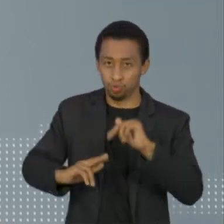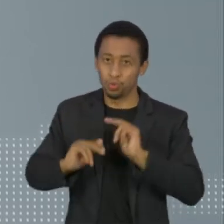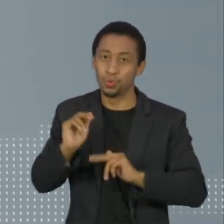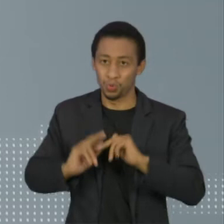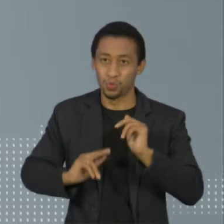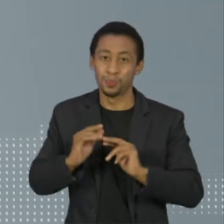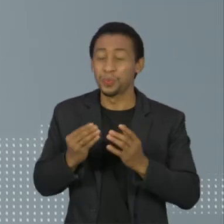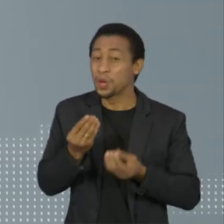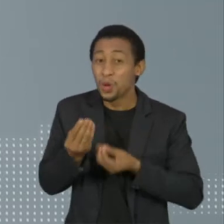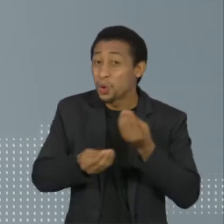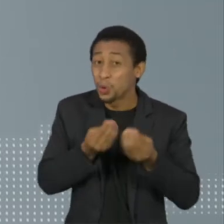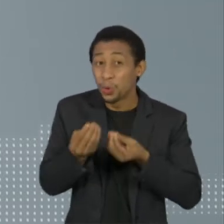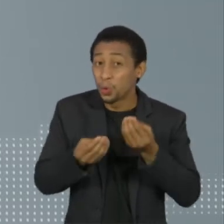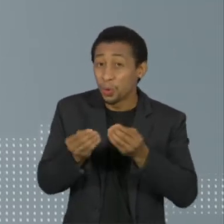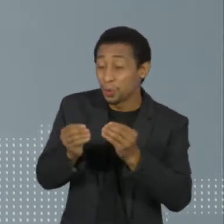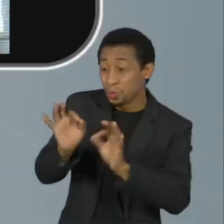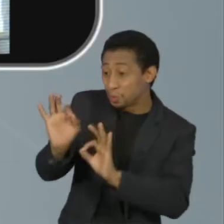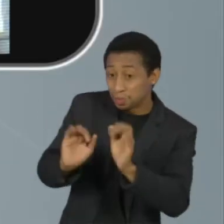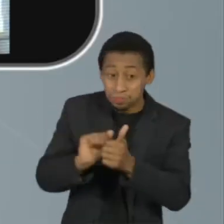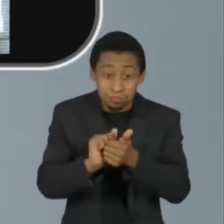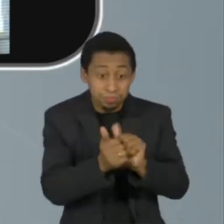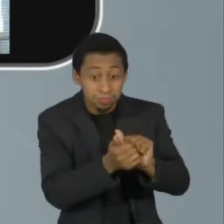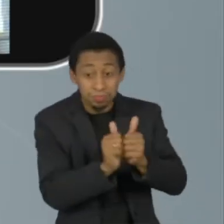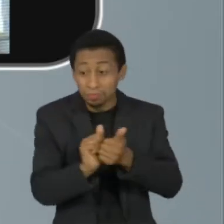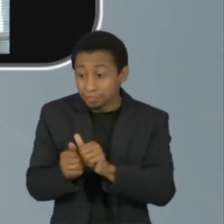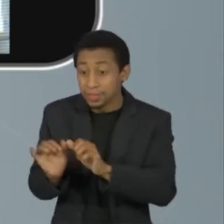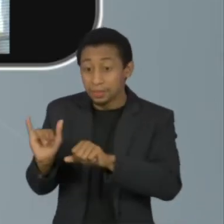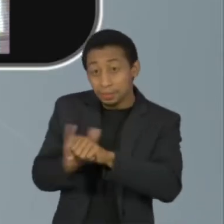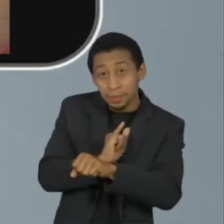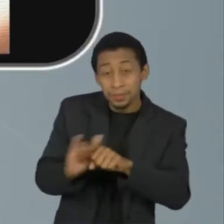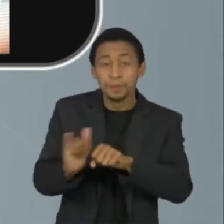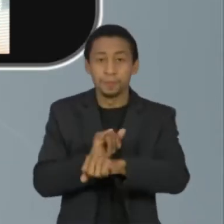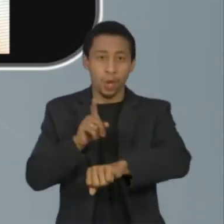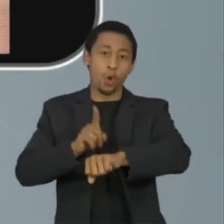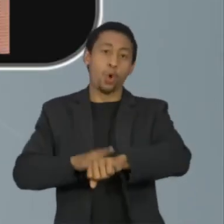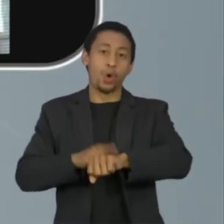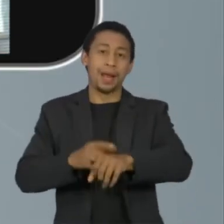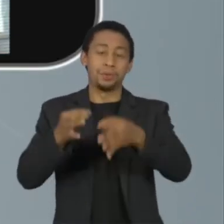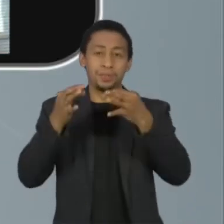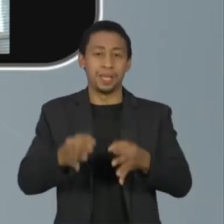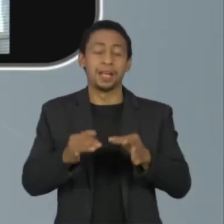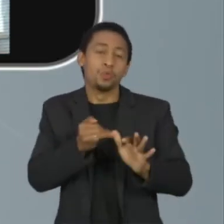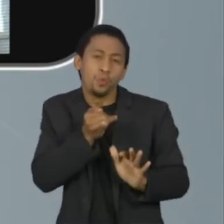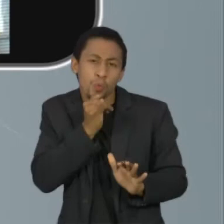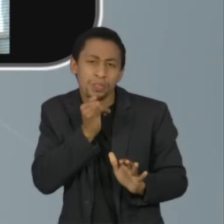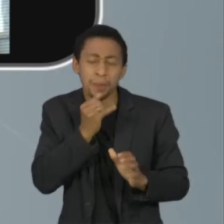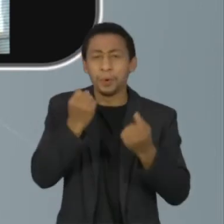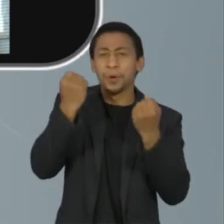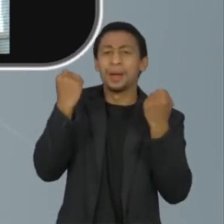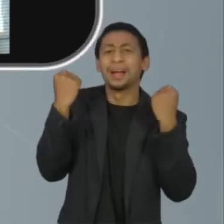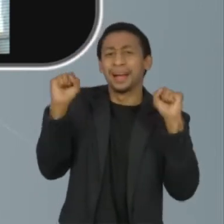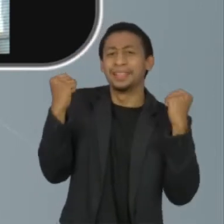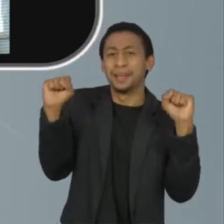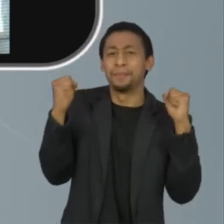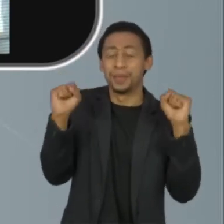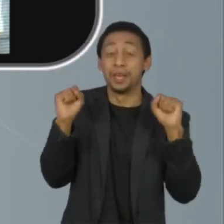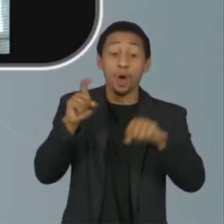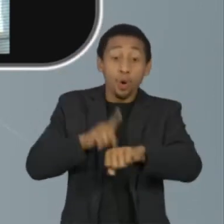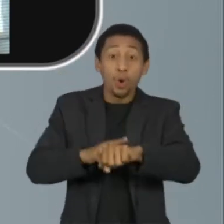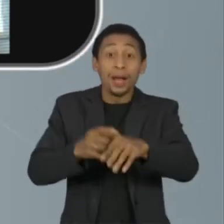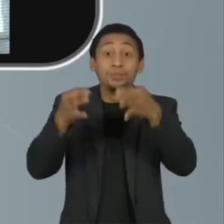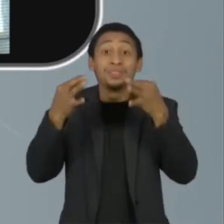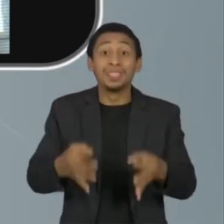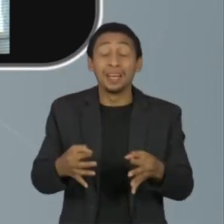é preciso criar alternativas. Horários prioritários para o uso da academia. O idoso gosta de fazer exercícios